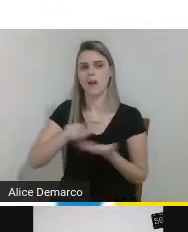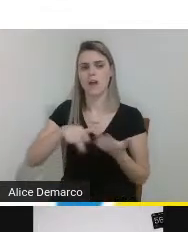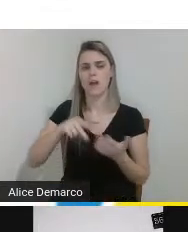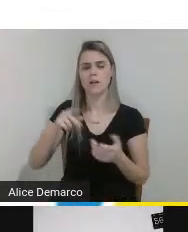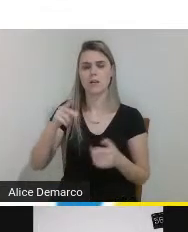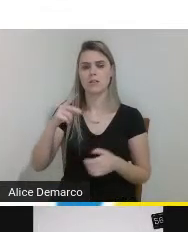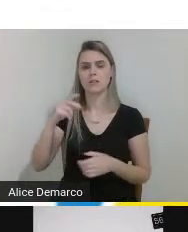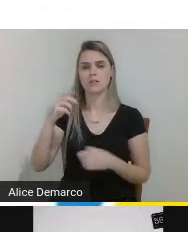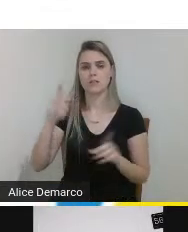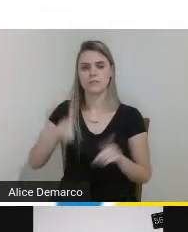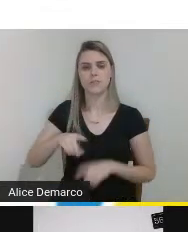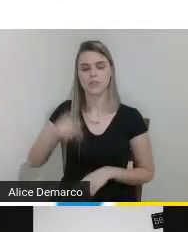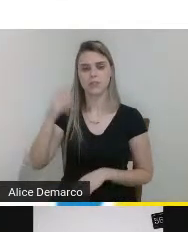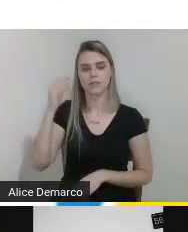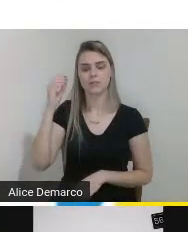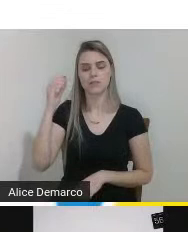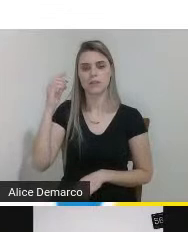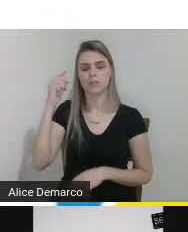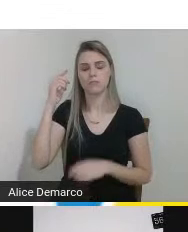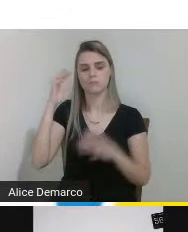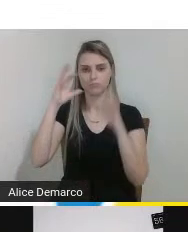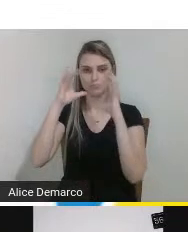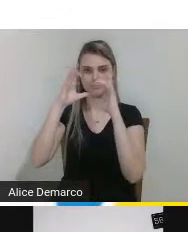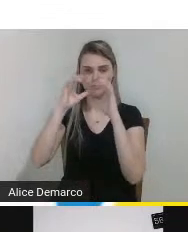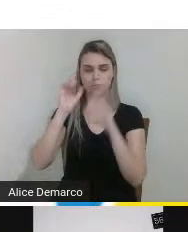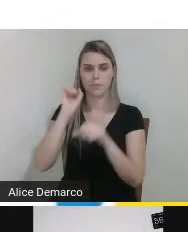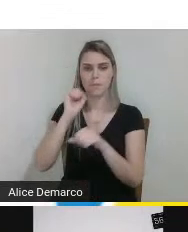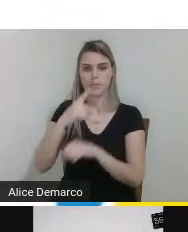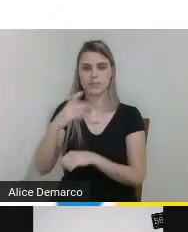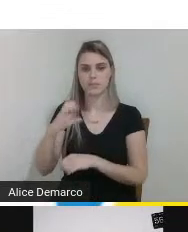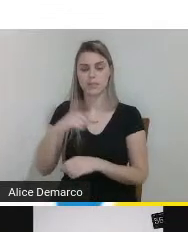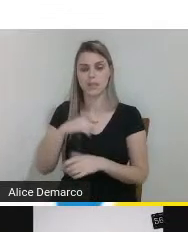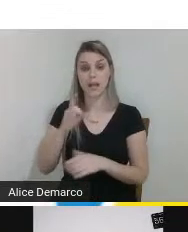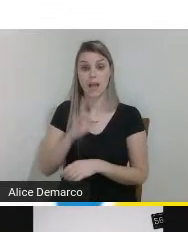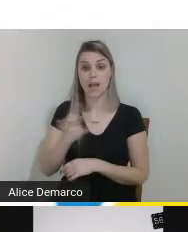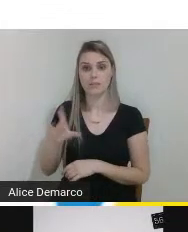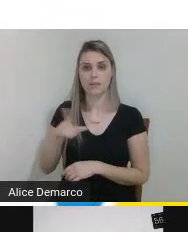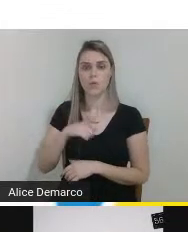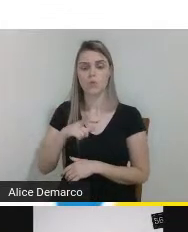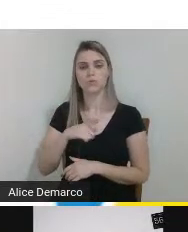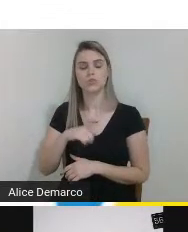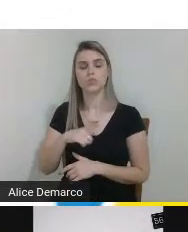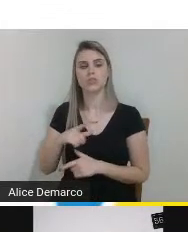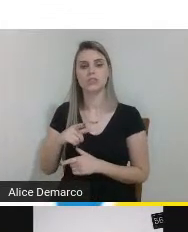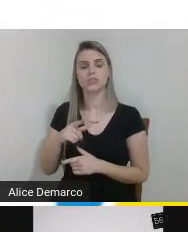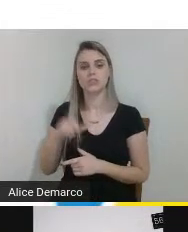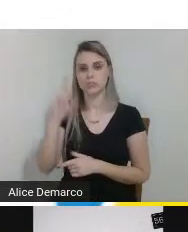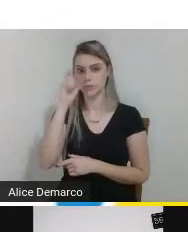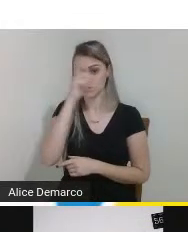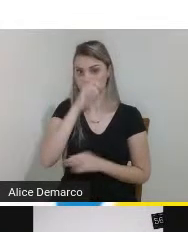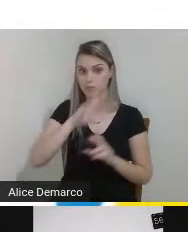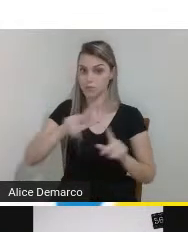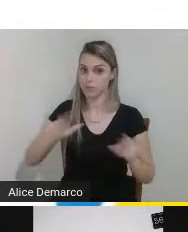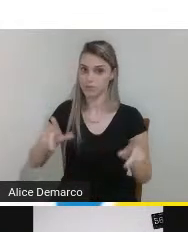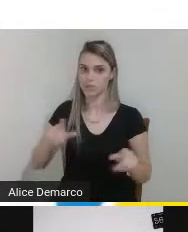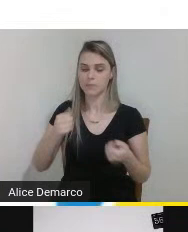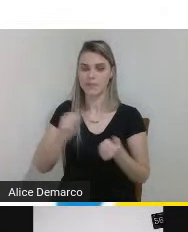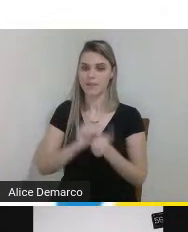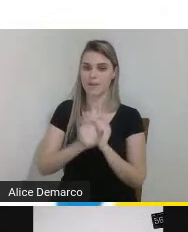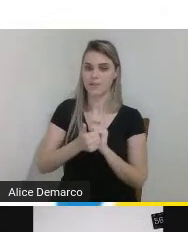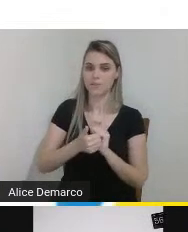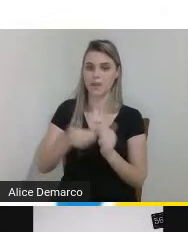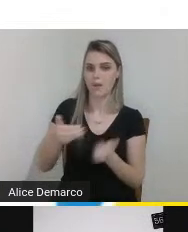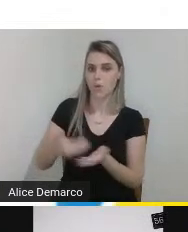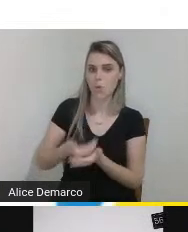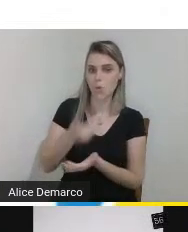e cada um deles tinha uma dificuldade diferente e nós tivemos que adaptar as colheres de acordo com cada um